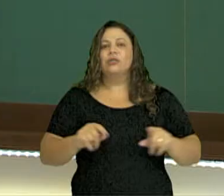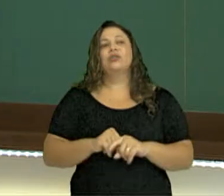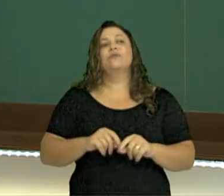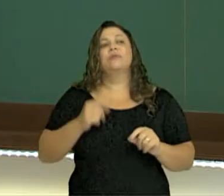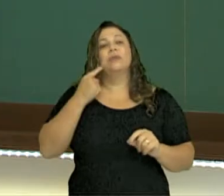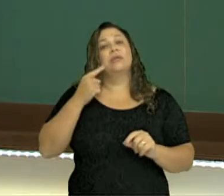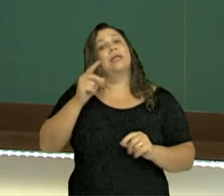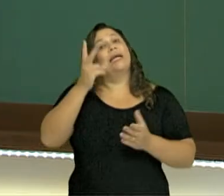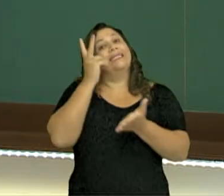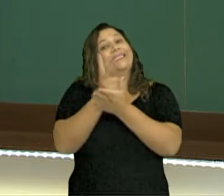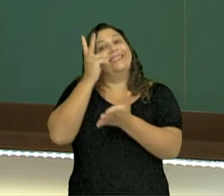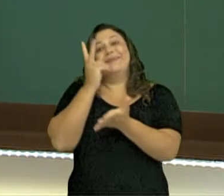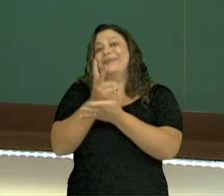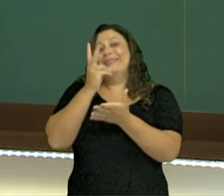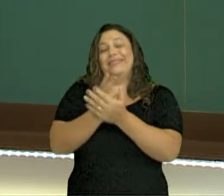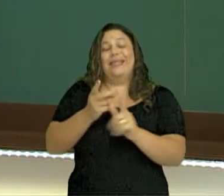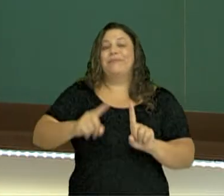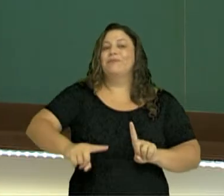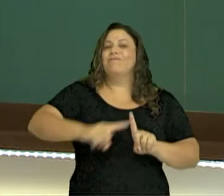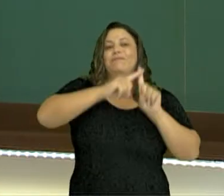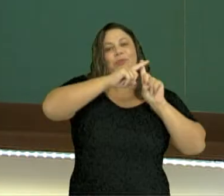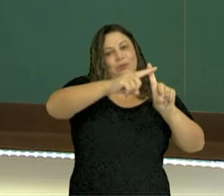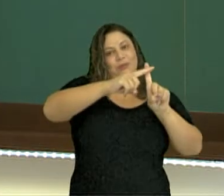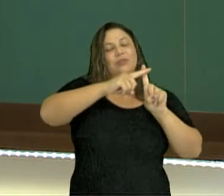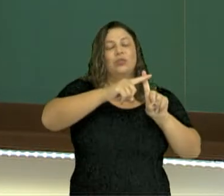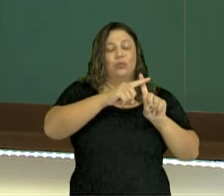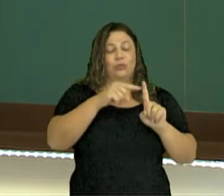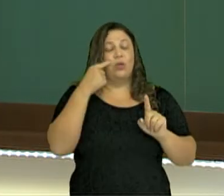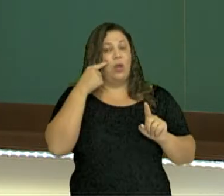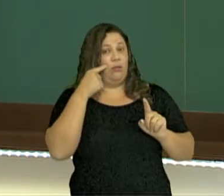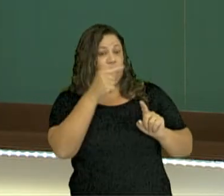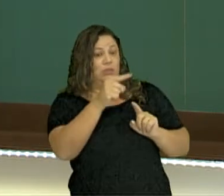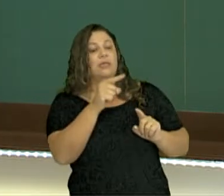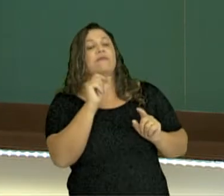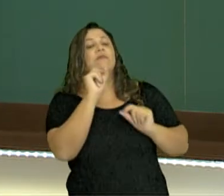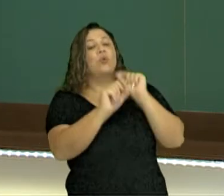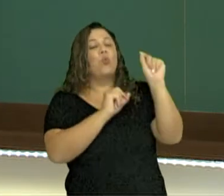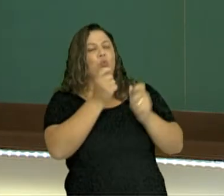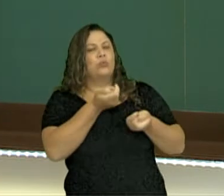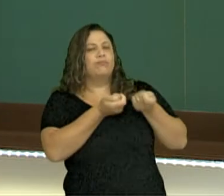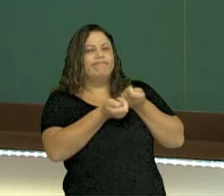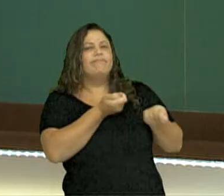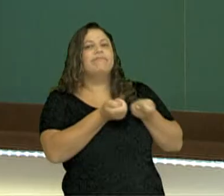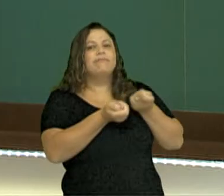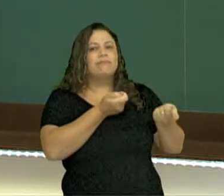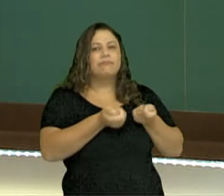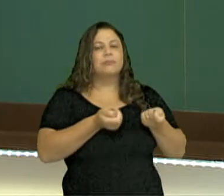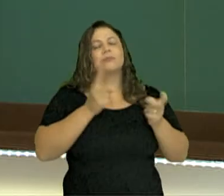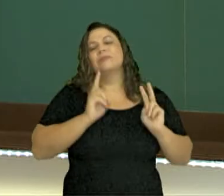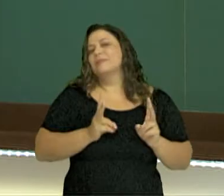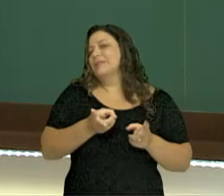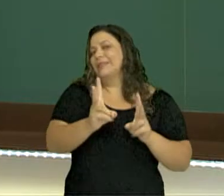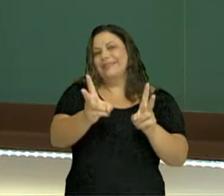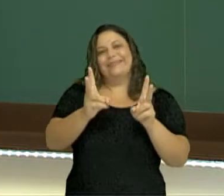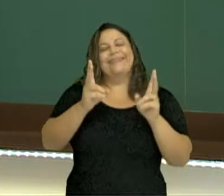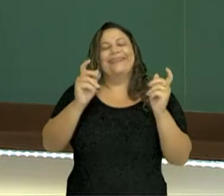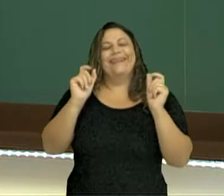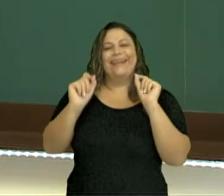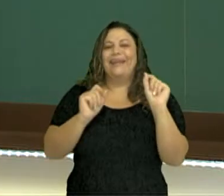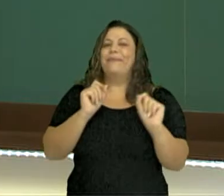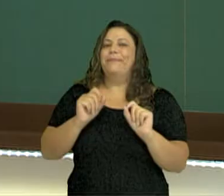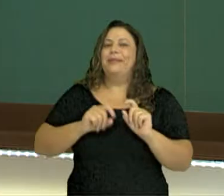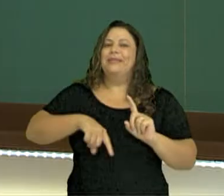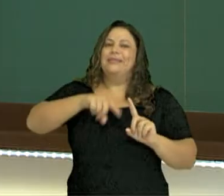o ideal sempre seja positivo. Se não é, nós temos que ver aonde eu consigo economizar. Normalmente nas despesas